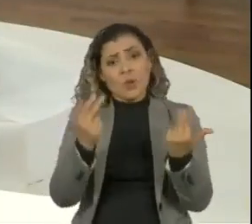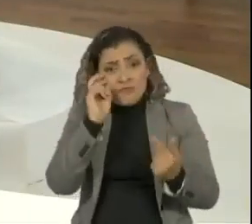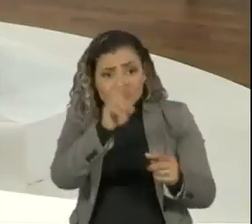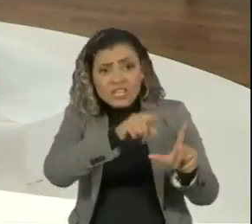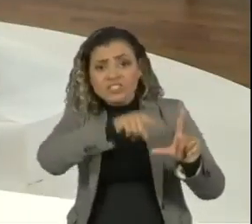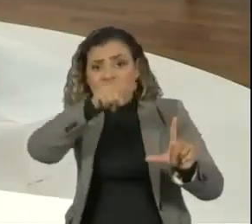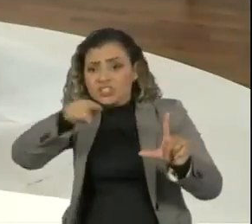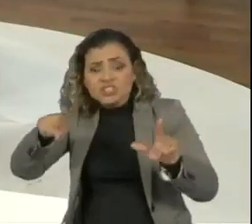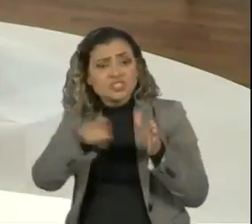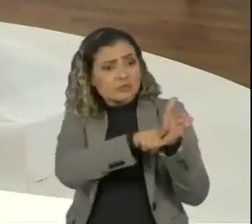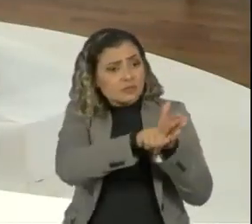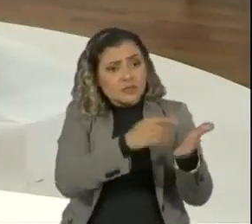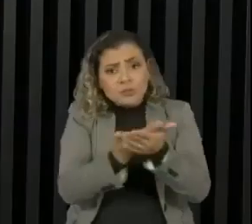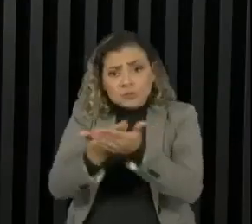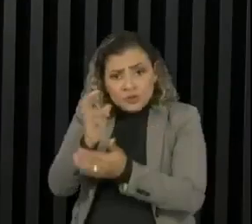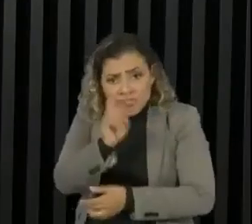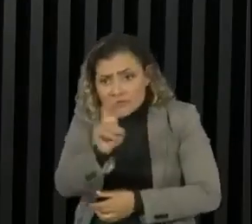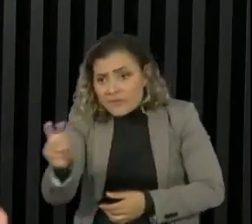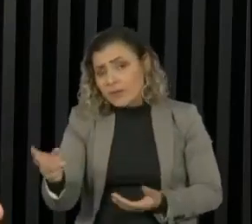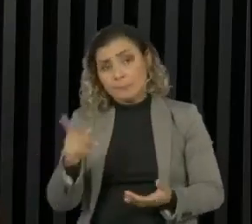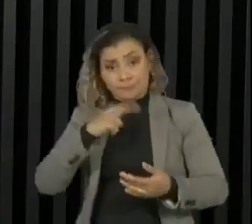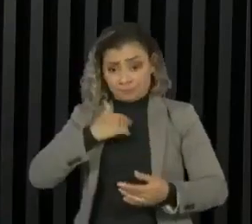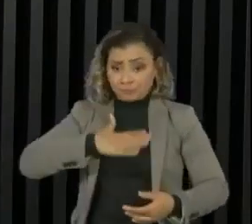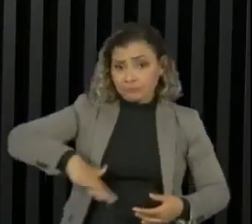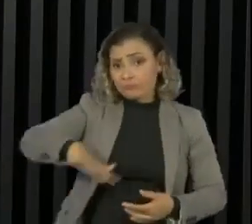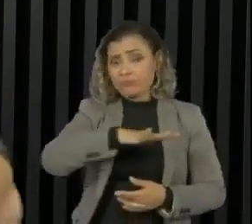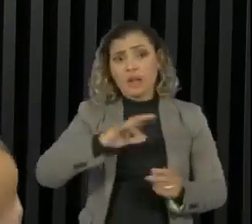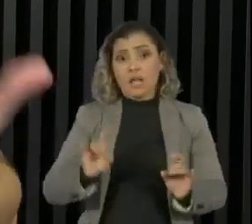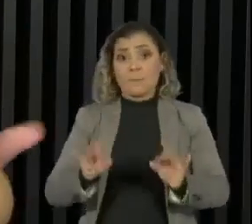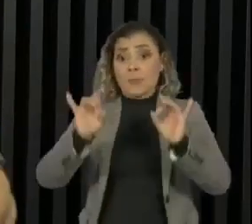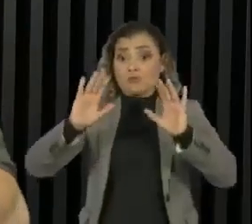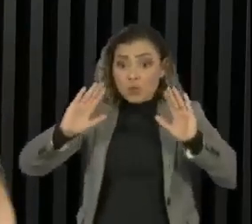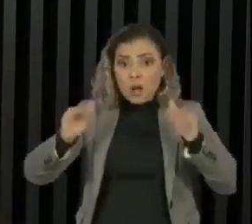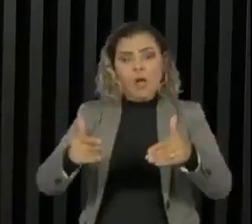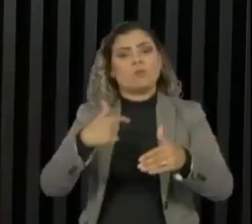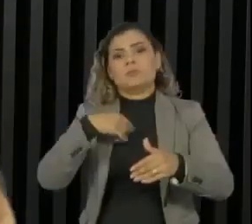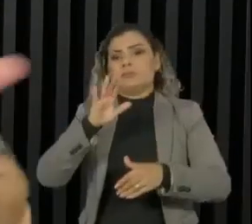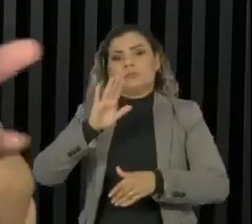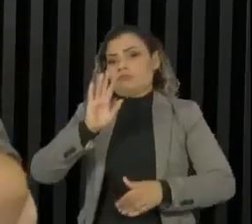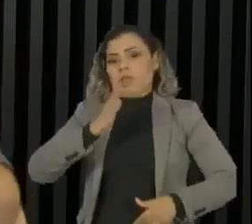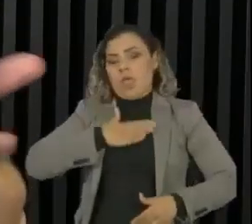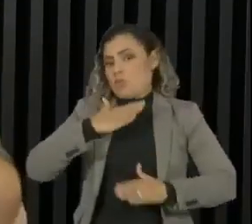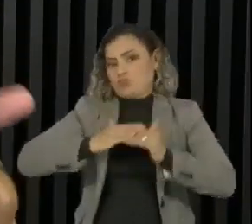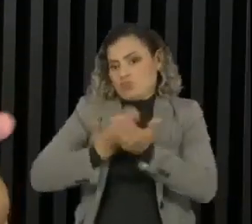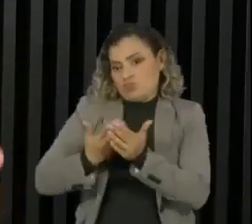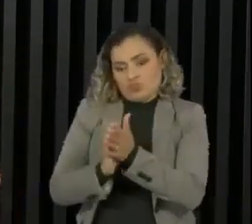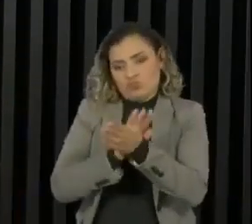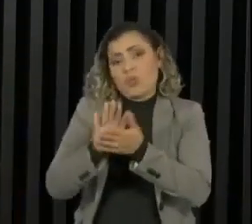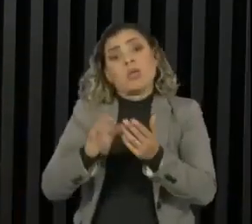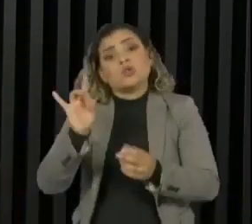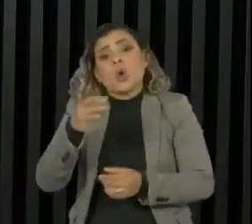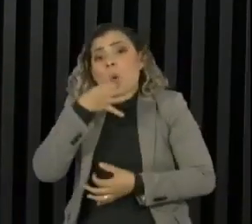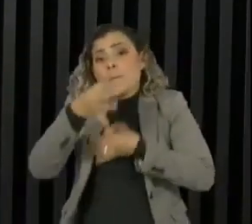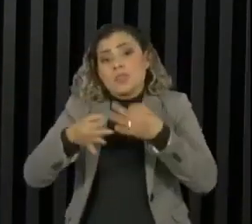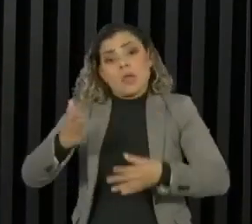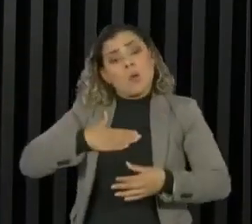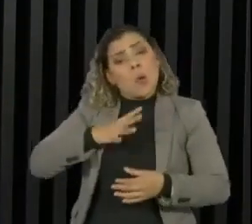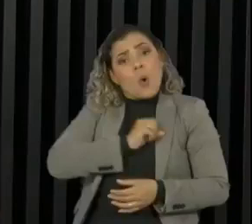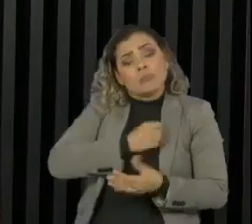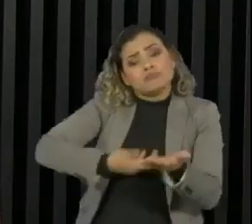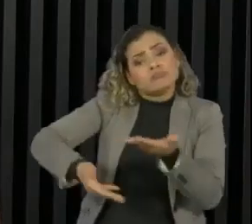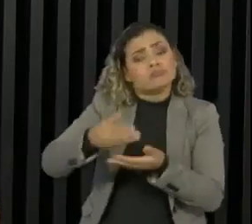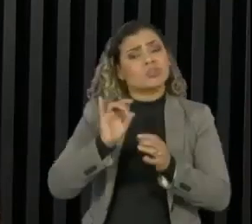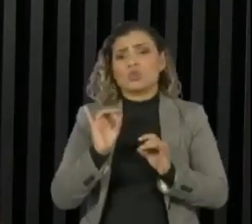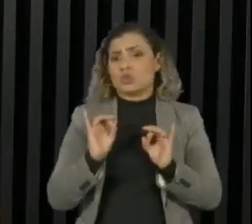estatísticas, os estudos. Essa não é a minha área de especialidade. Eu falo isso mais como um opinador, como um leitor, como alguém que gosta de se interar.